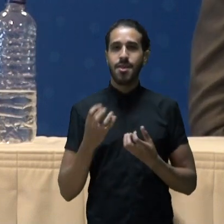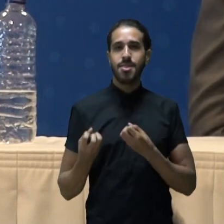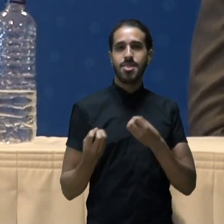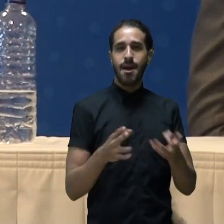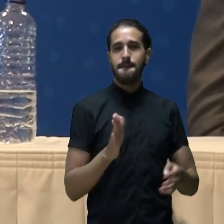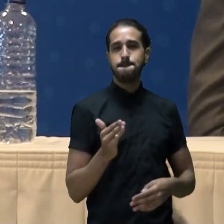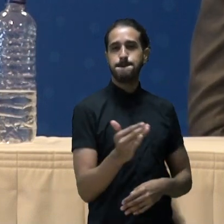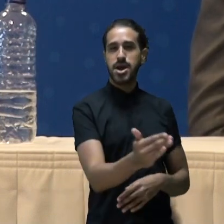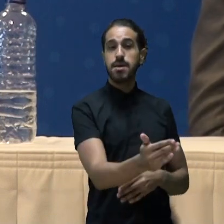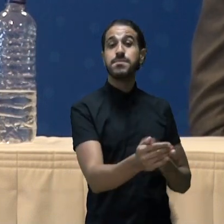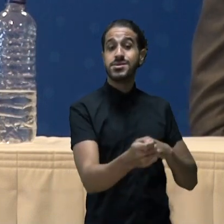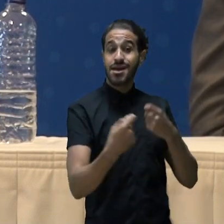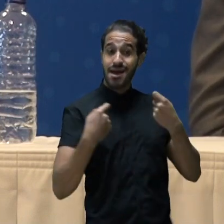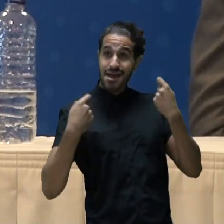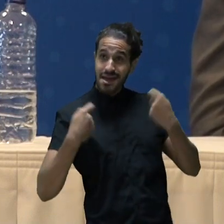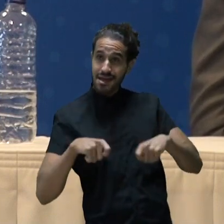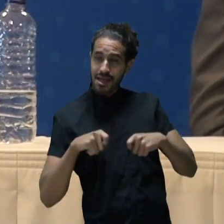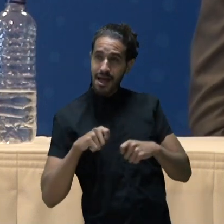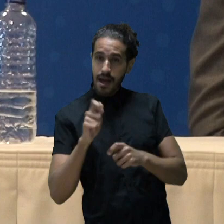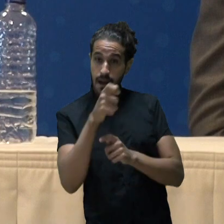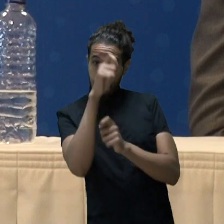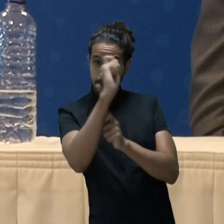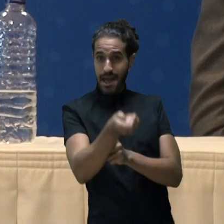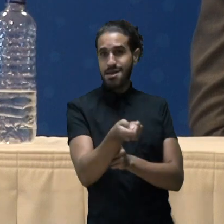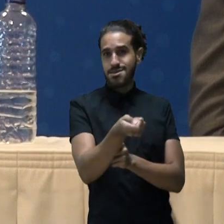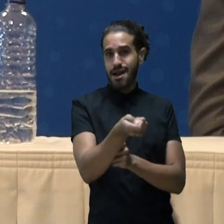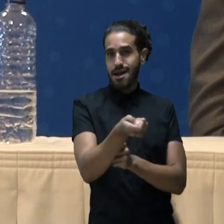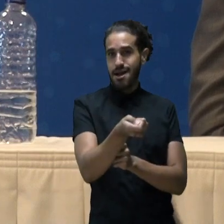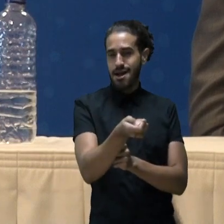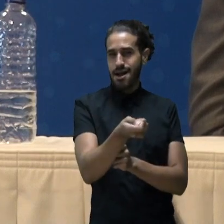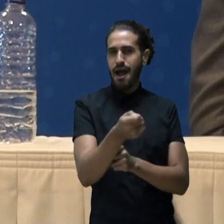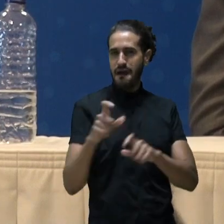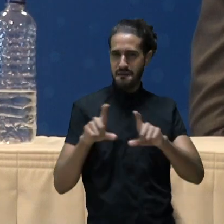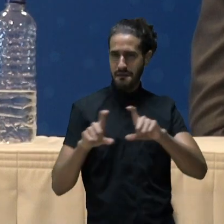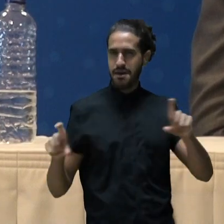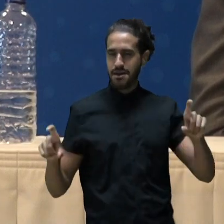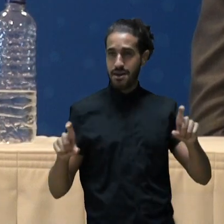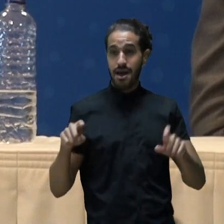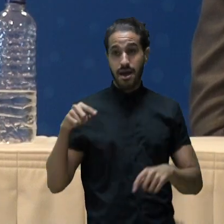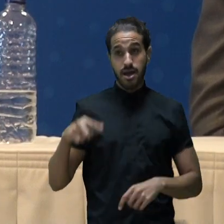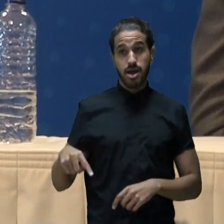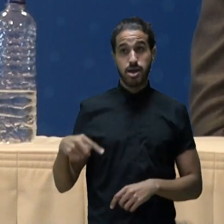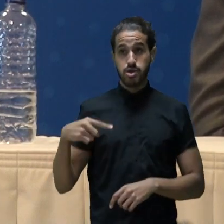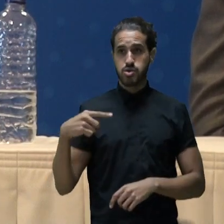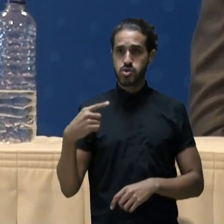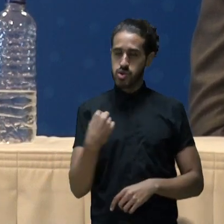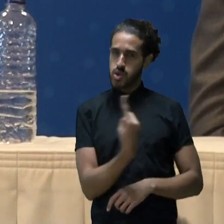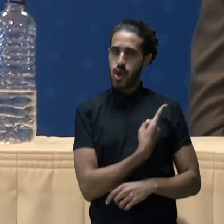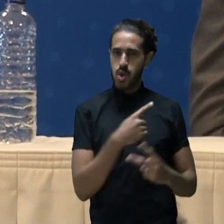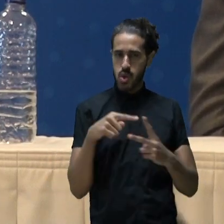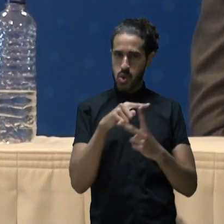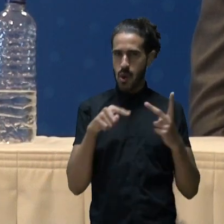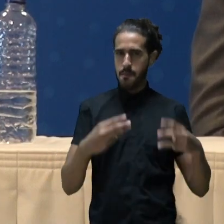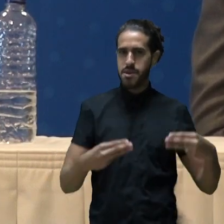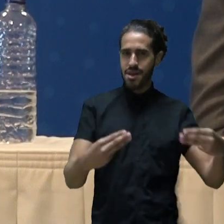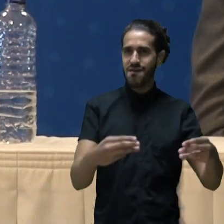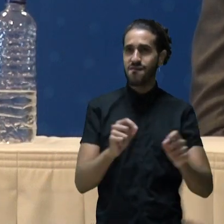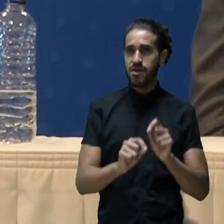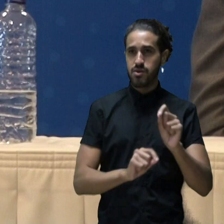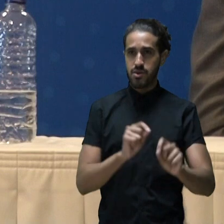o peixe, mas temos que ensinar a pescar. E o que nós, os dois ministérios, estão fazendo é o seguinte,